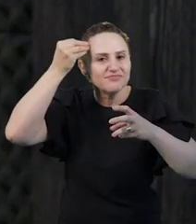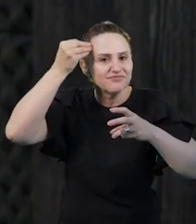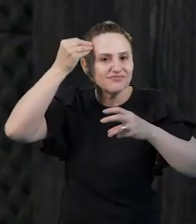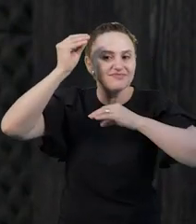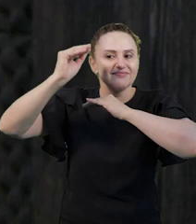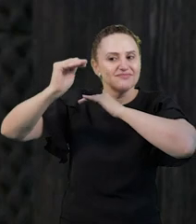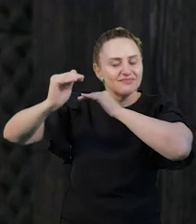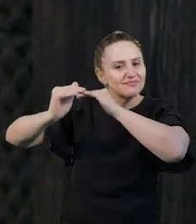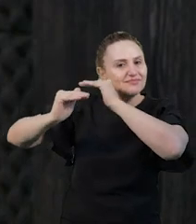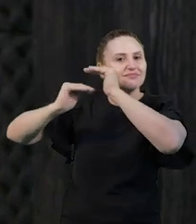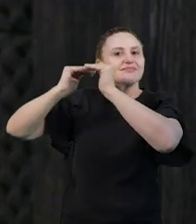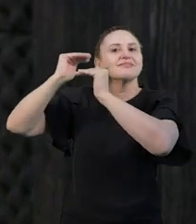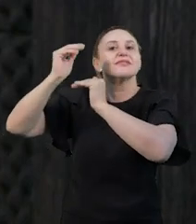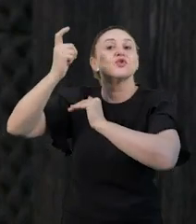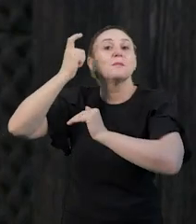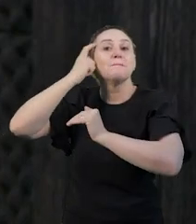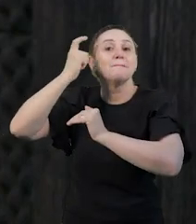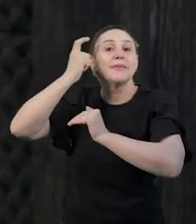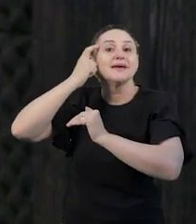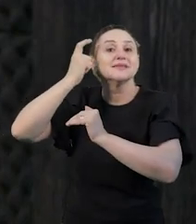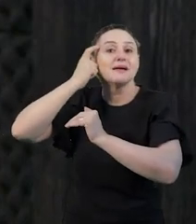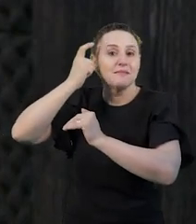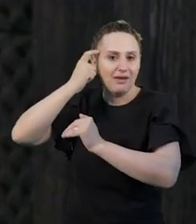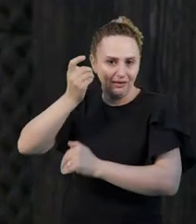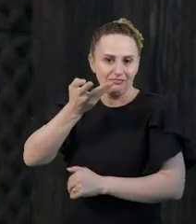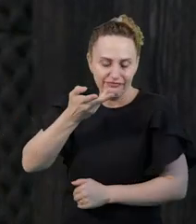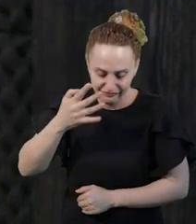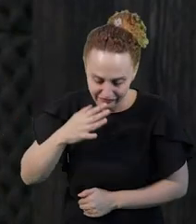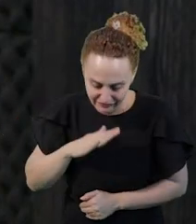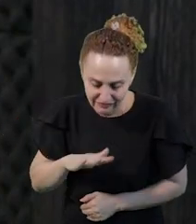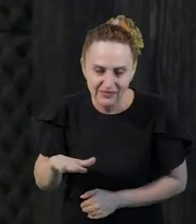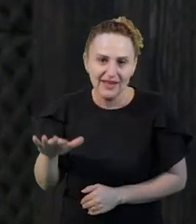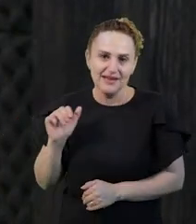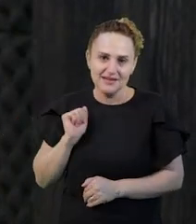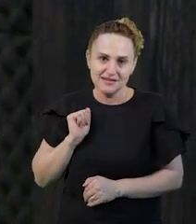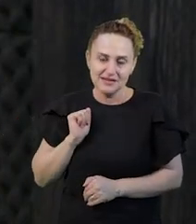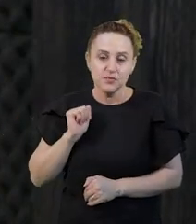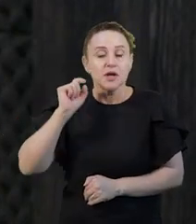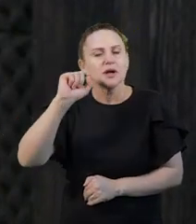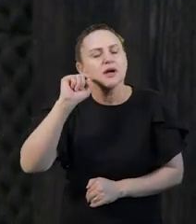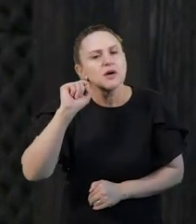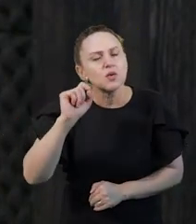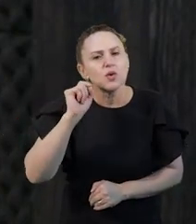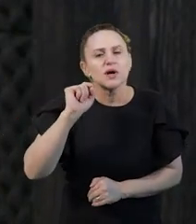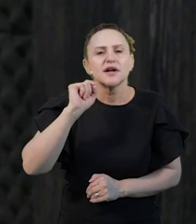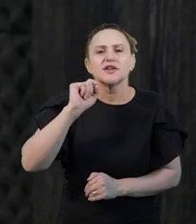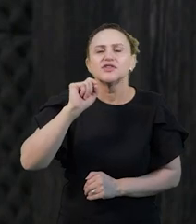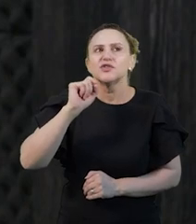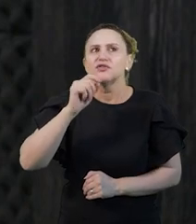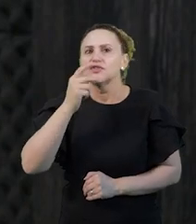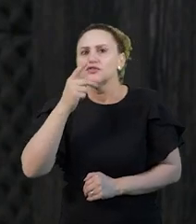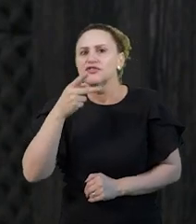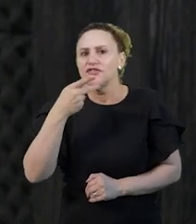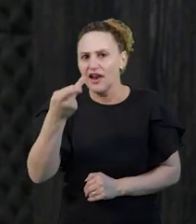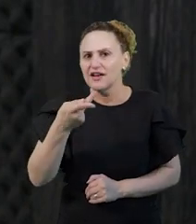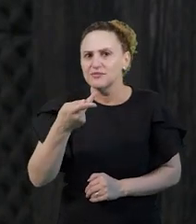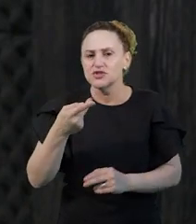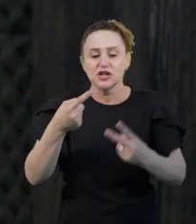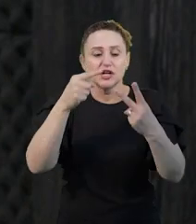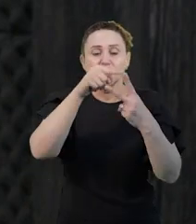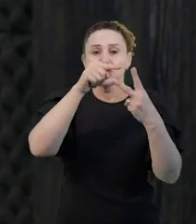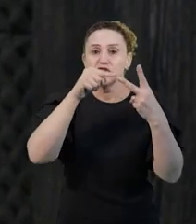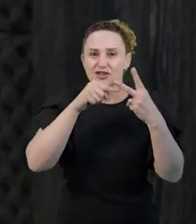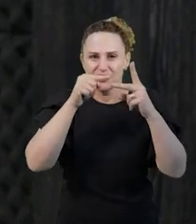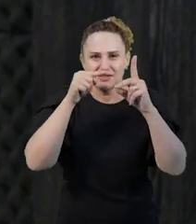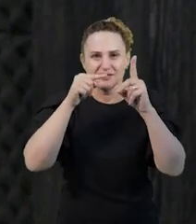do pensamento da criança. Então, quando a criança diz assim, ali tem dois objetos, dois, o dois não está